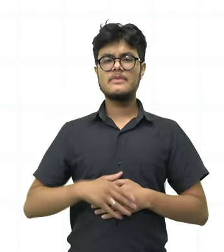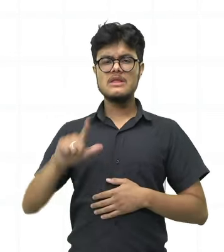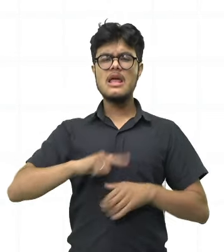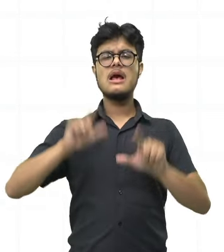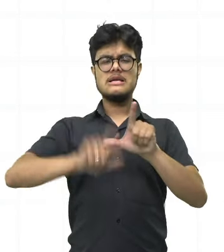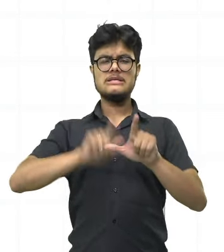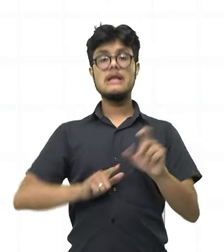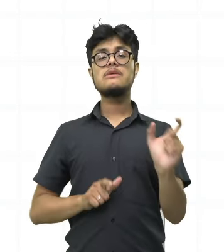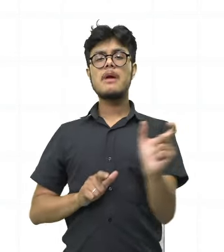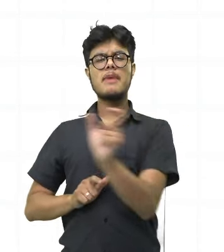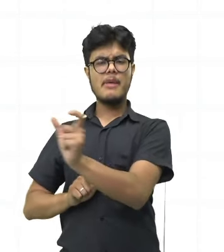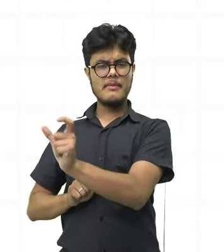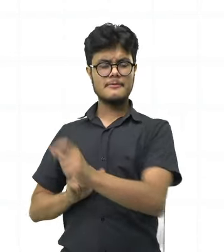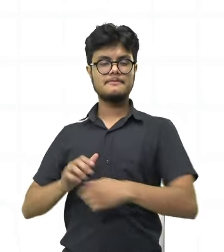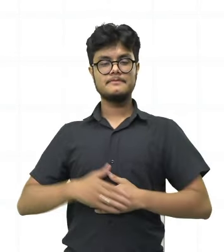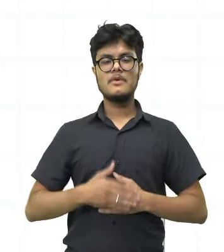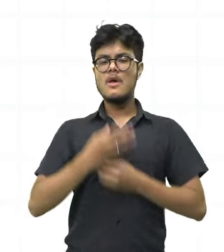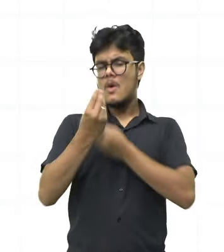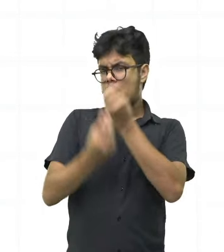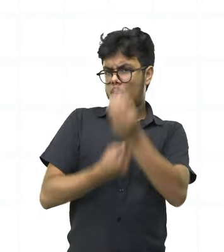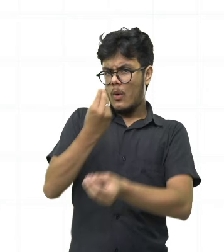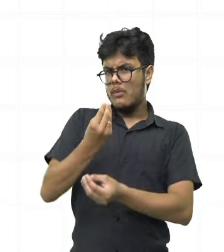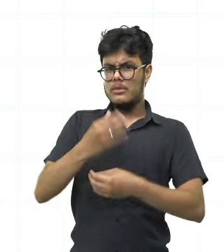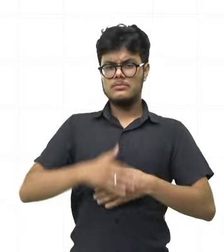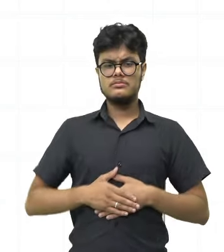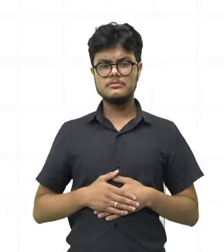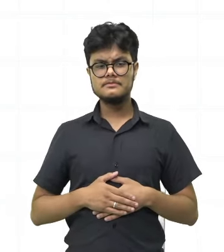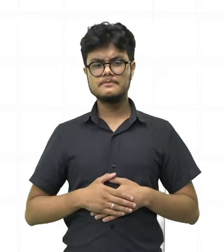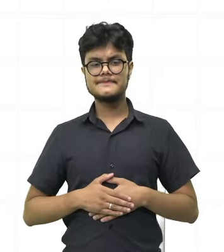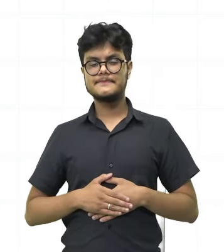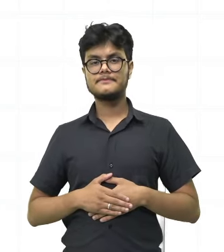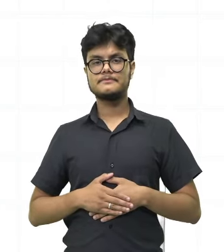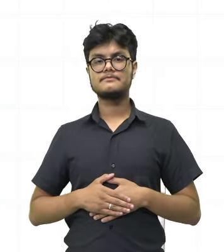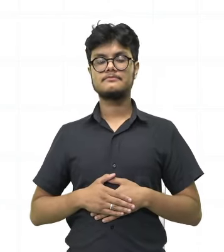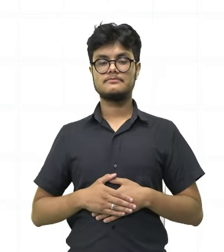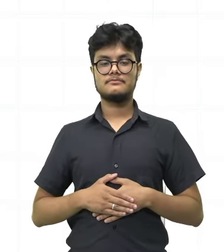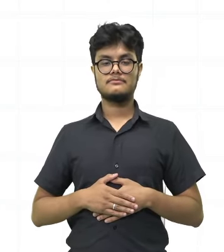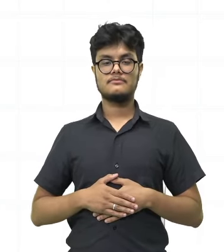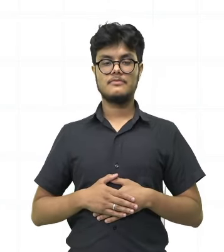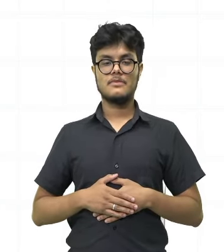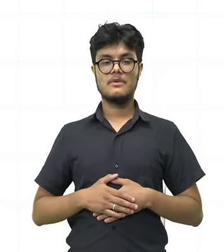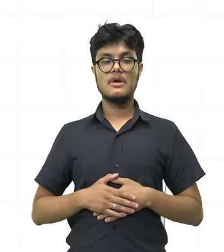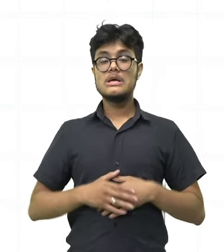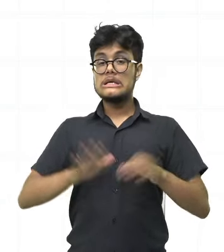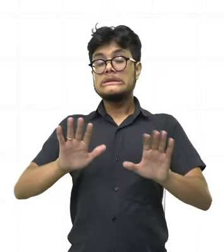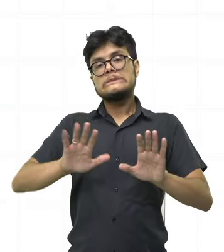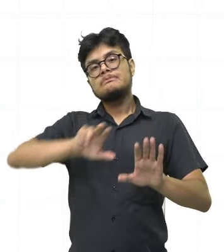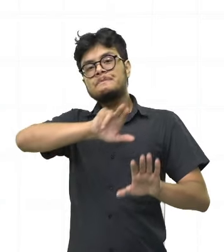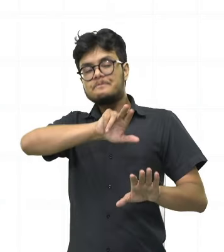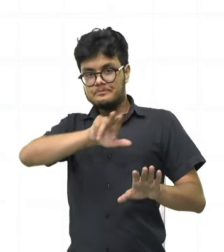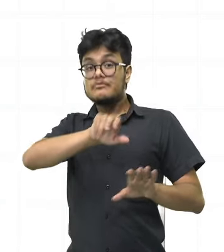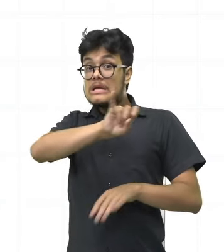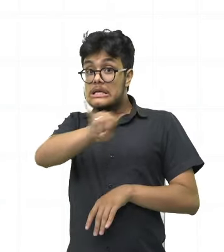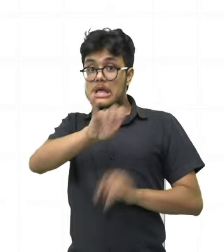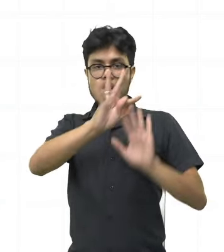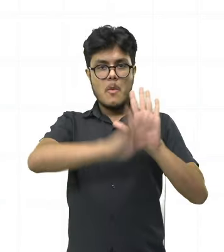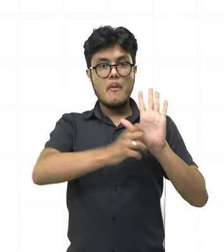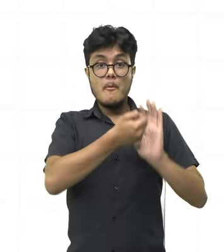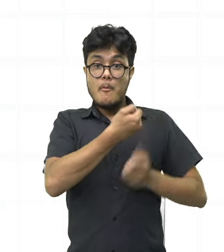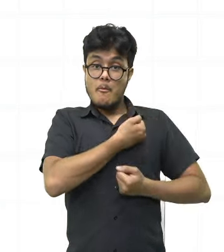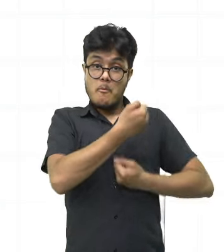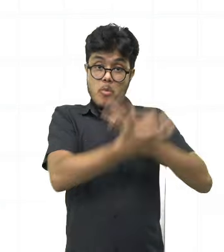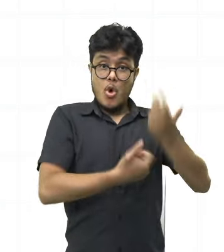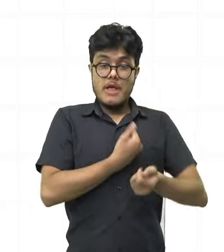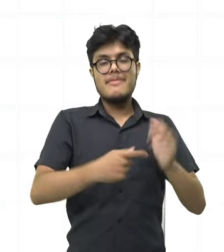sílabas poéticas, né? Quando eu falo de sílabas poéticas, a gente não pode confundir com as sílabas gramaticais, tá bom? Ó,